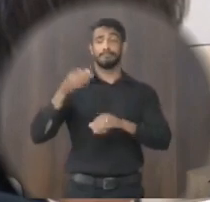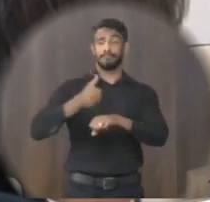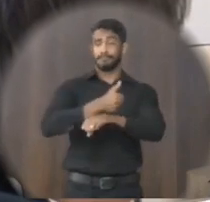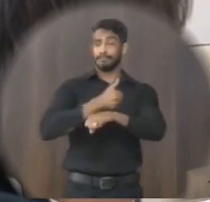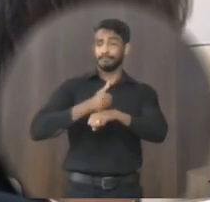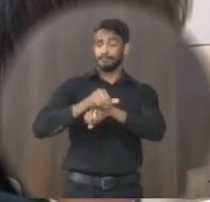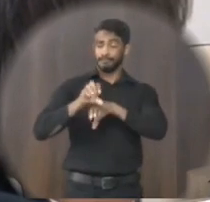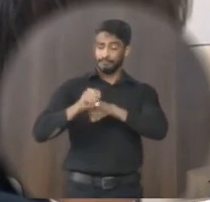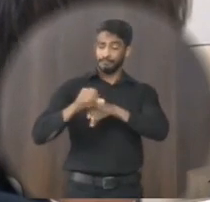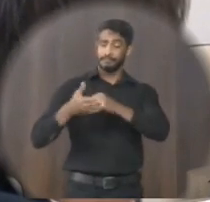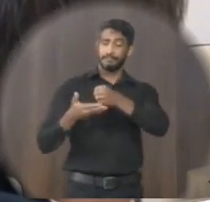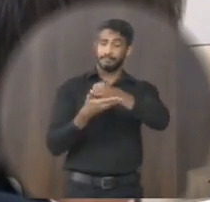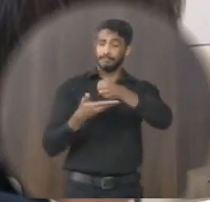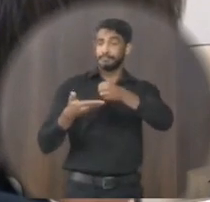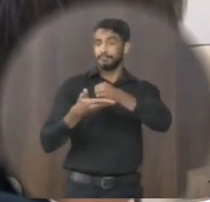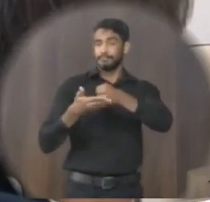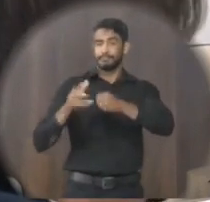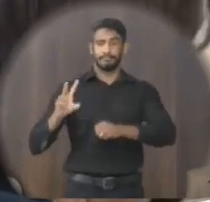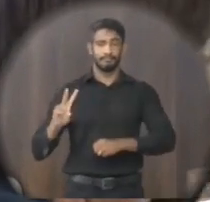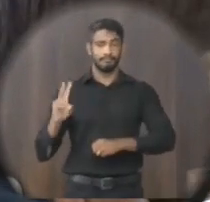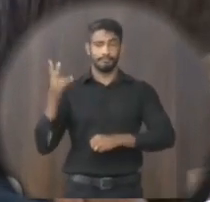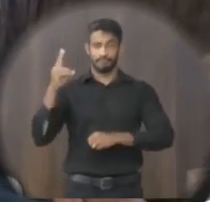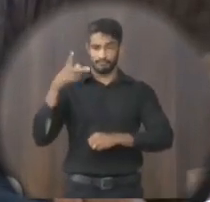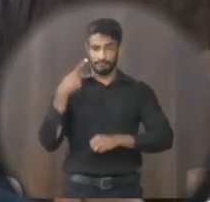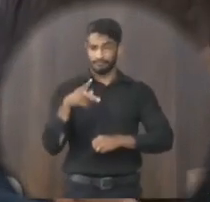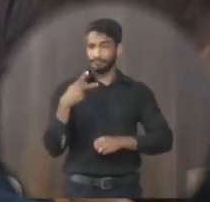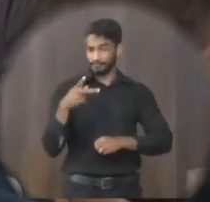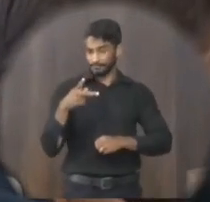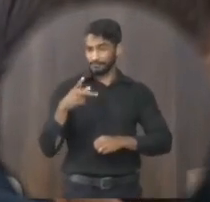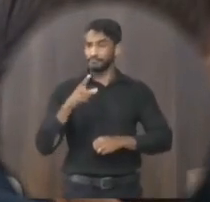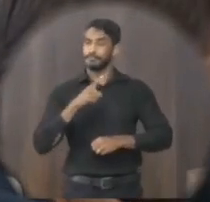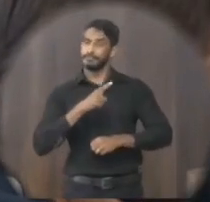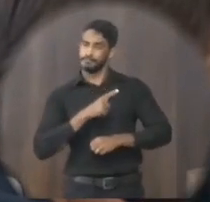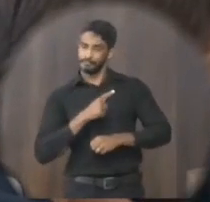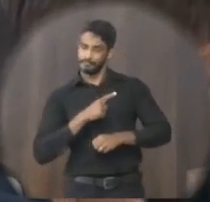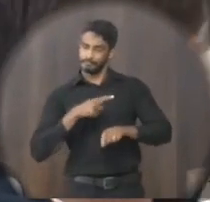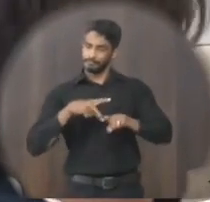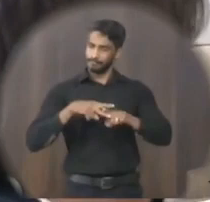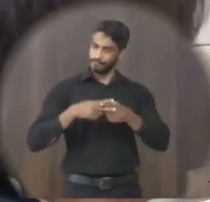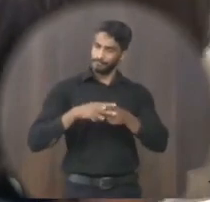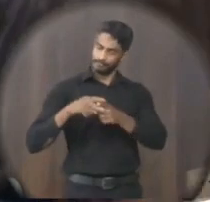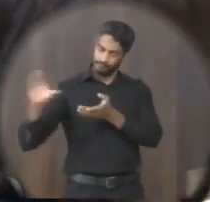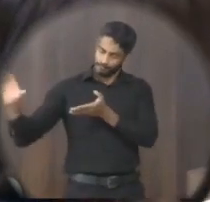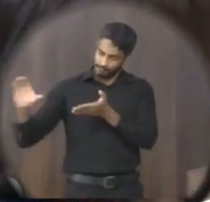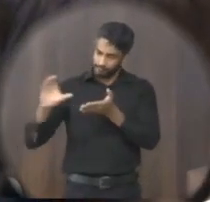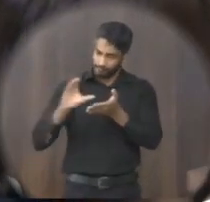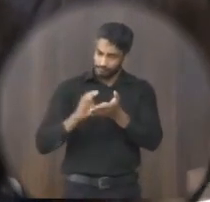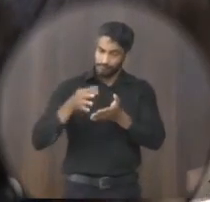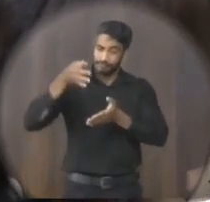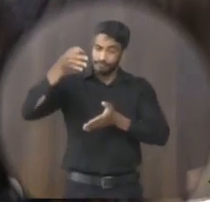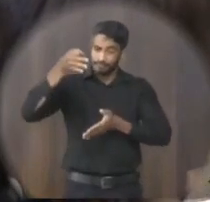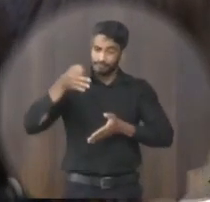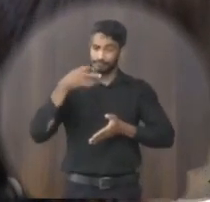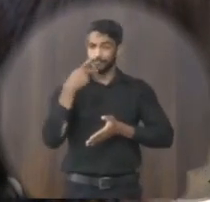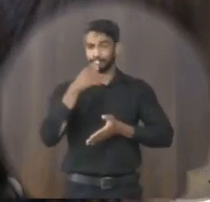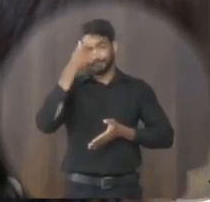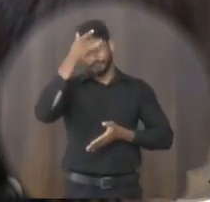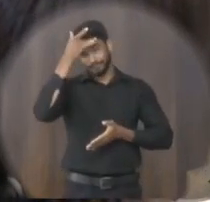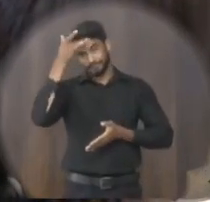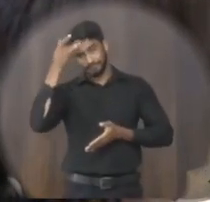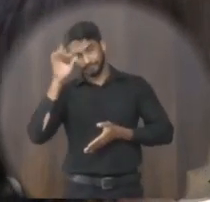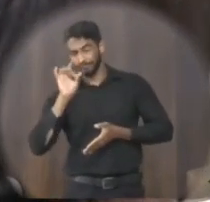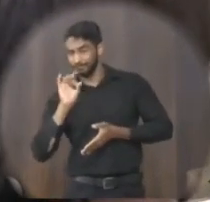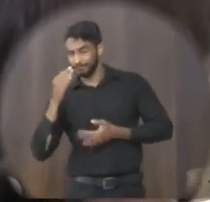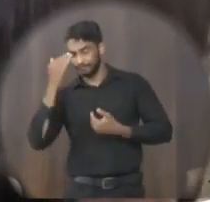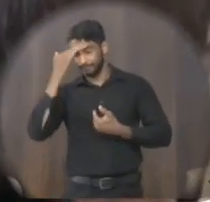e a valorização a princípio vem com uma remuneração digna então é isso a minha